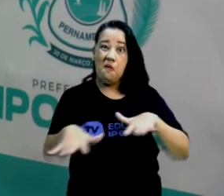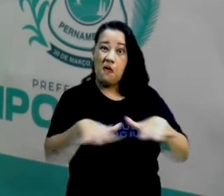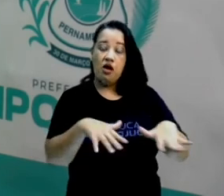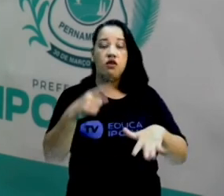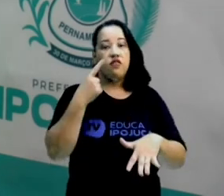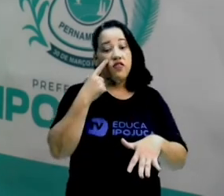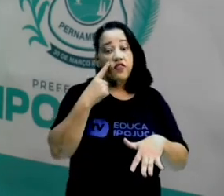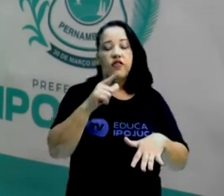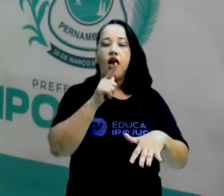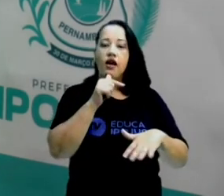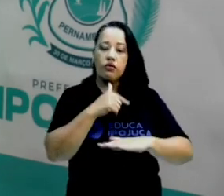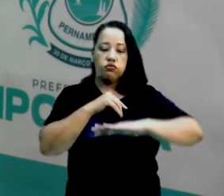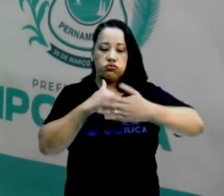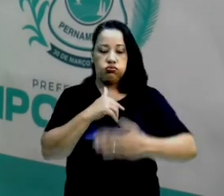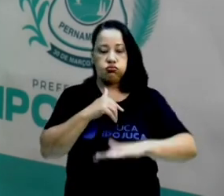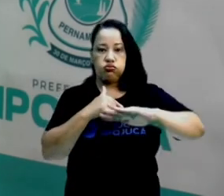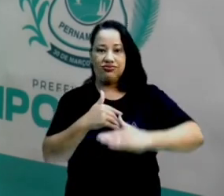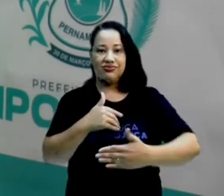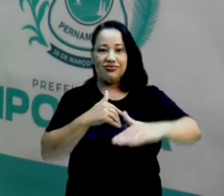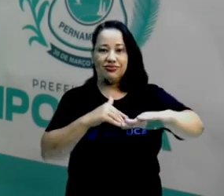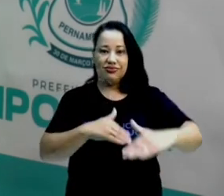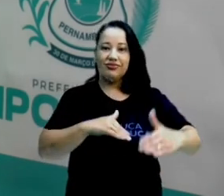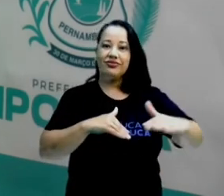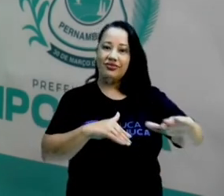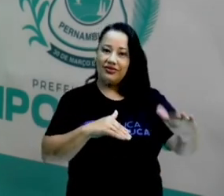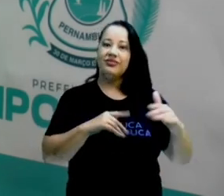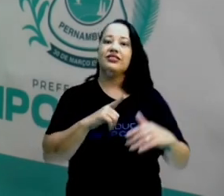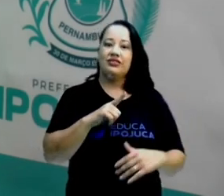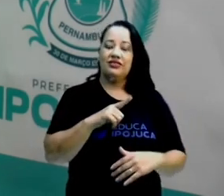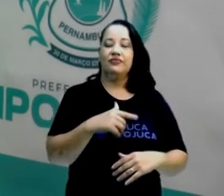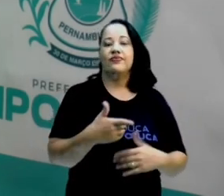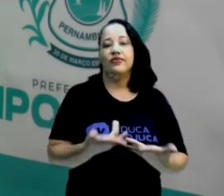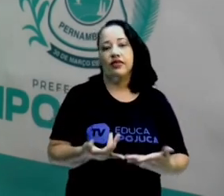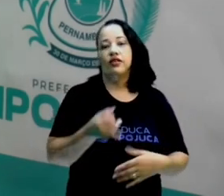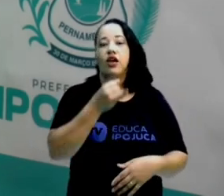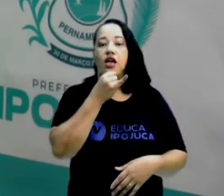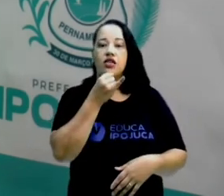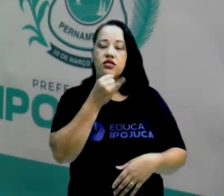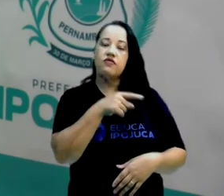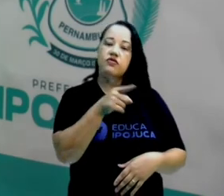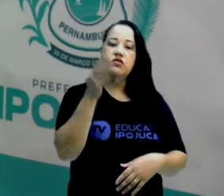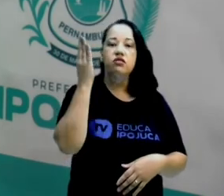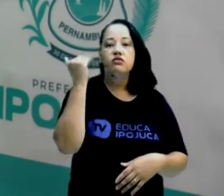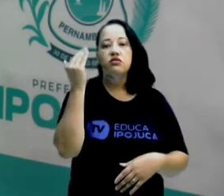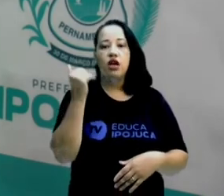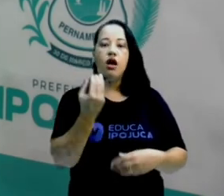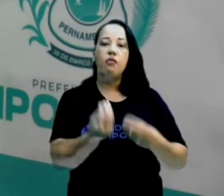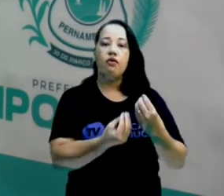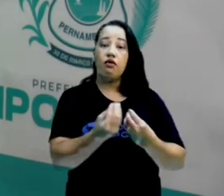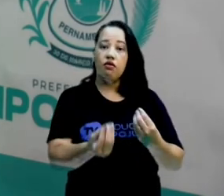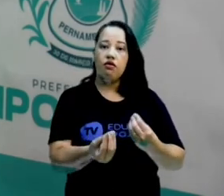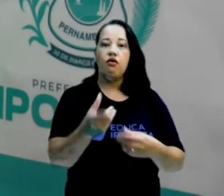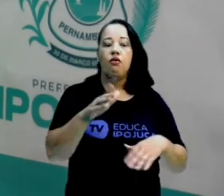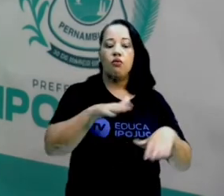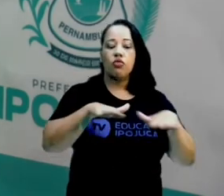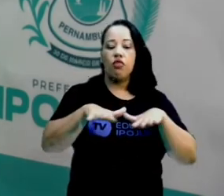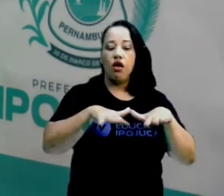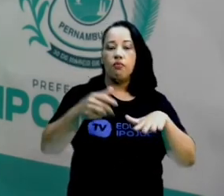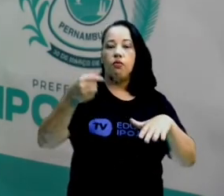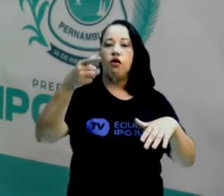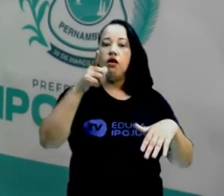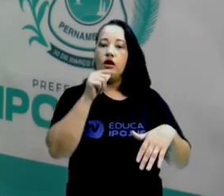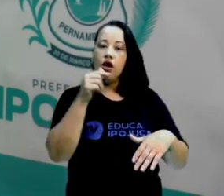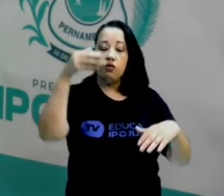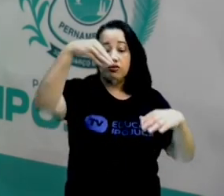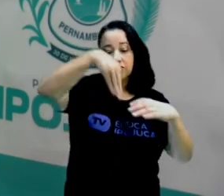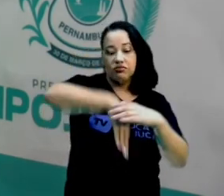ondinhas. Isso serve como exemplo para você saber como é que um terremoto provoca